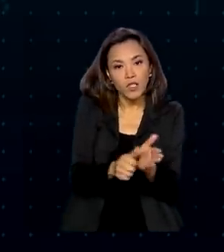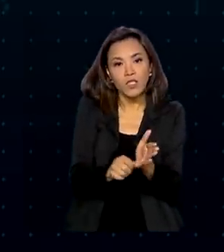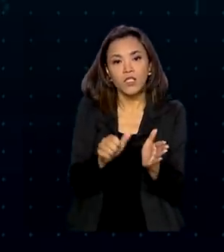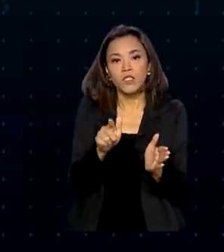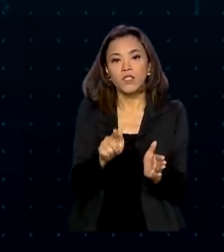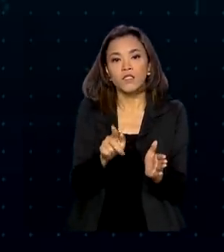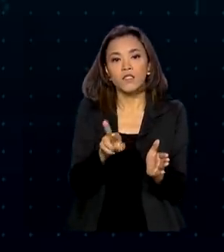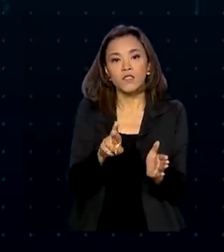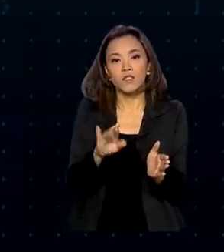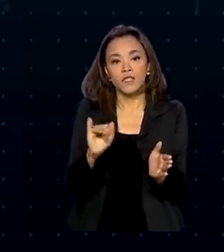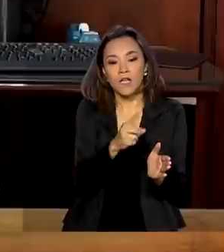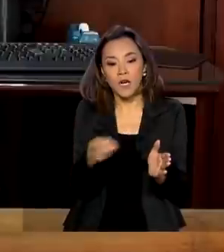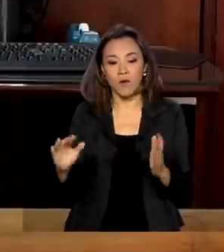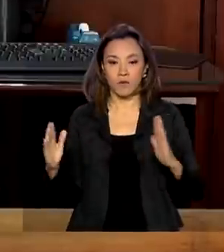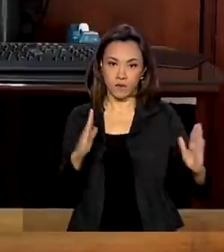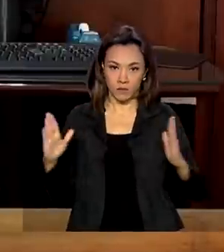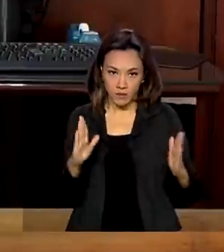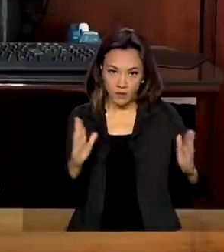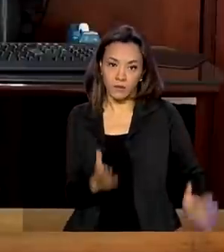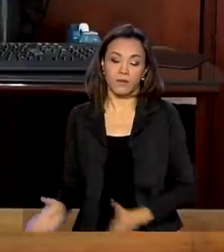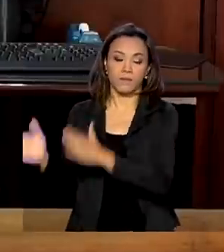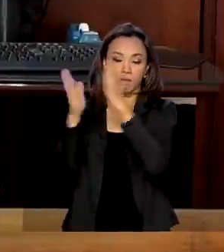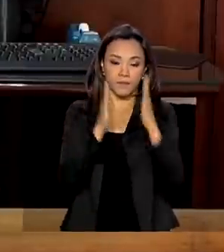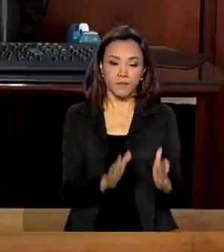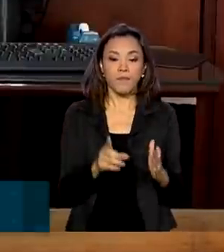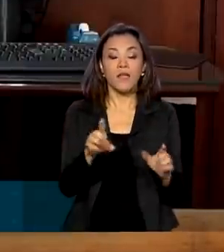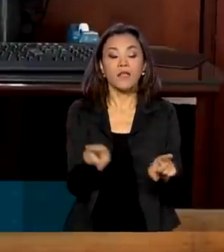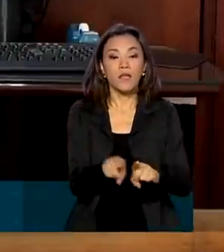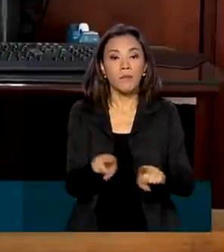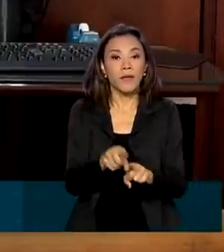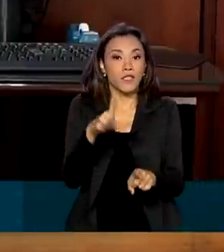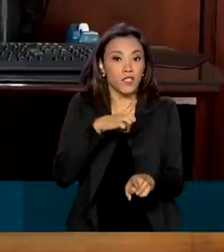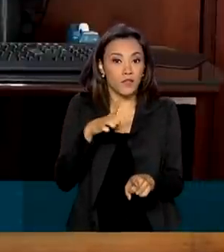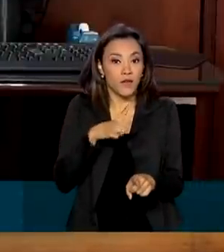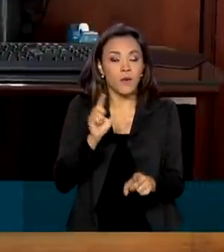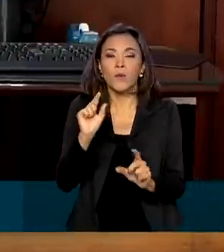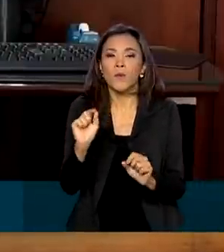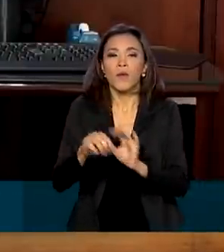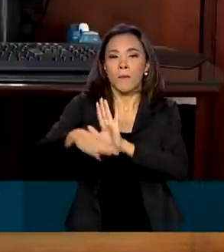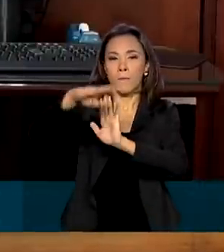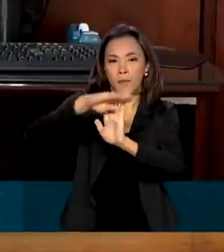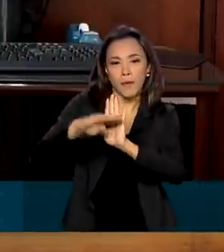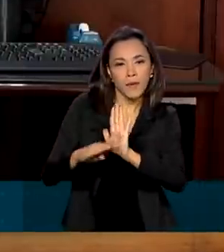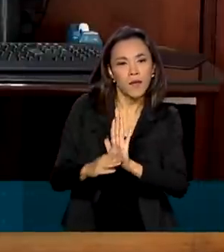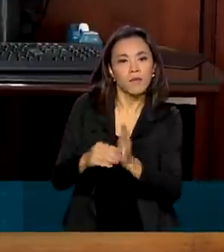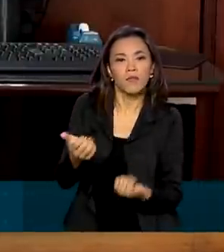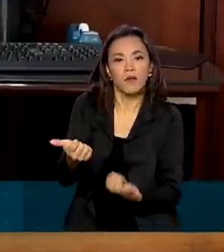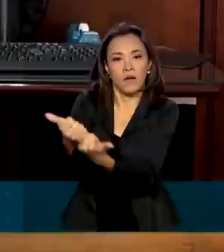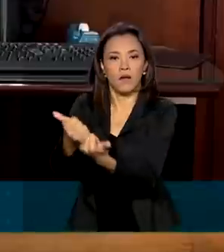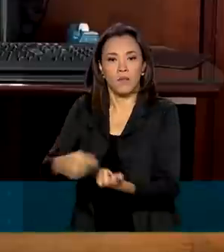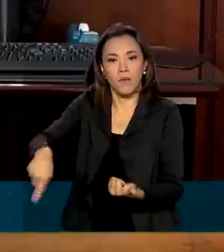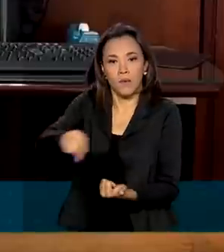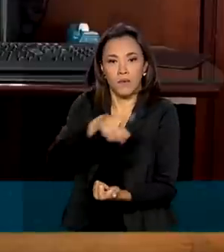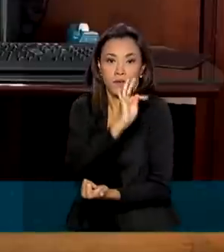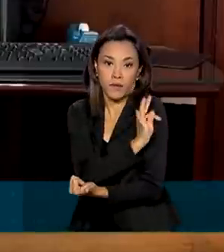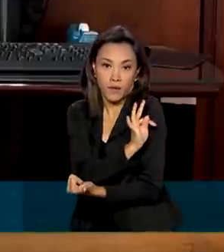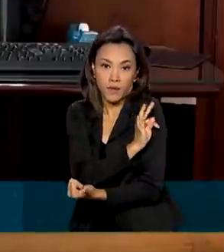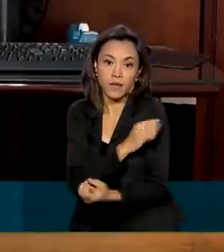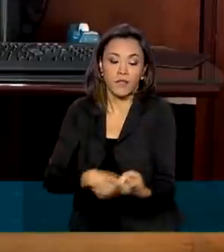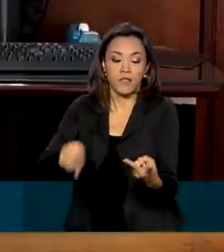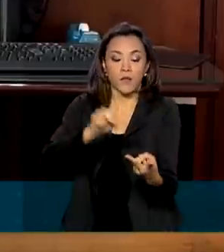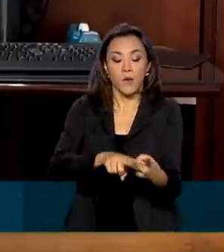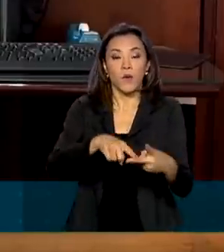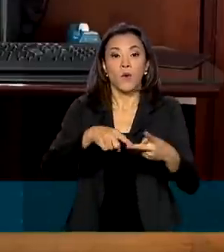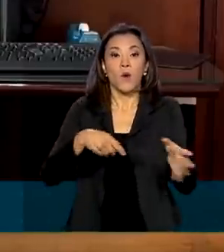2020 e 2021. Também tiveram destaque programas de assistência técnica e a regularização